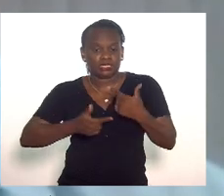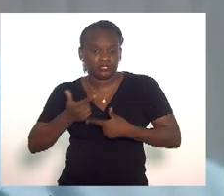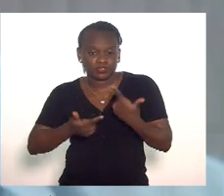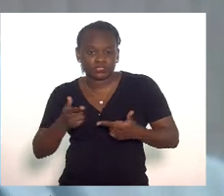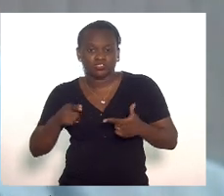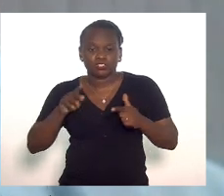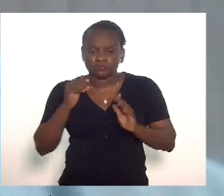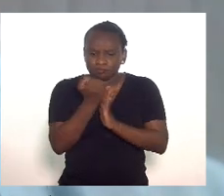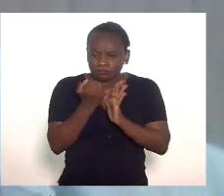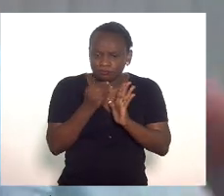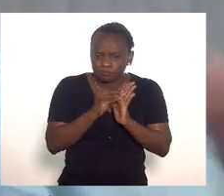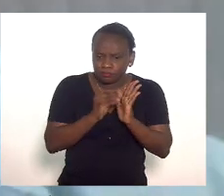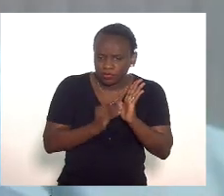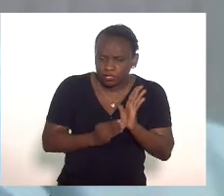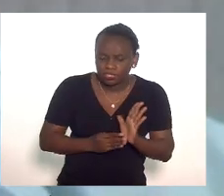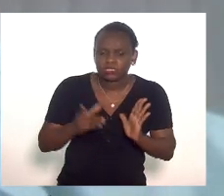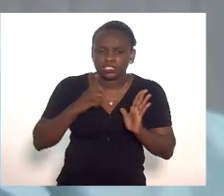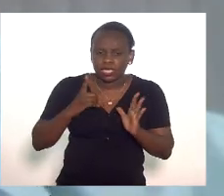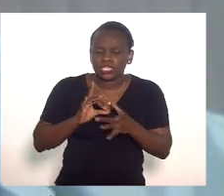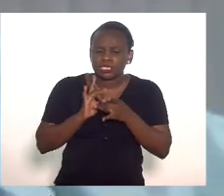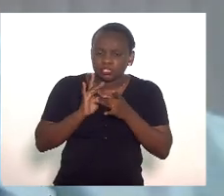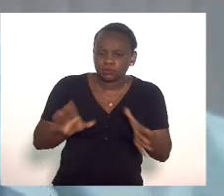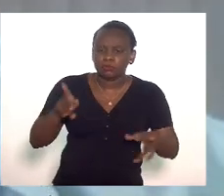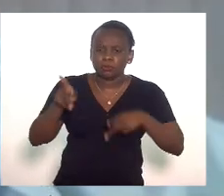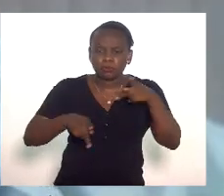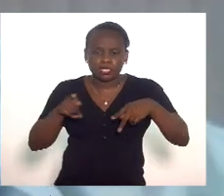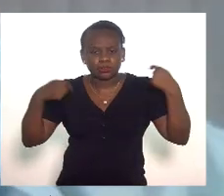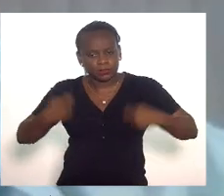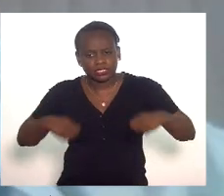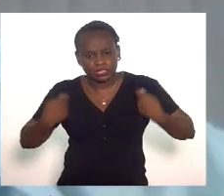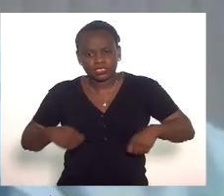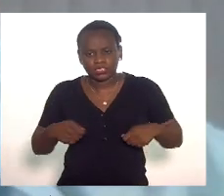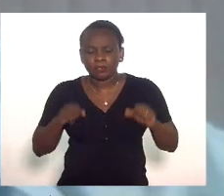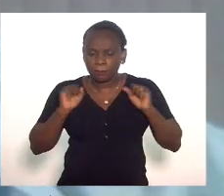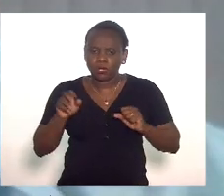devidamente regulados e à disposição da população quando ela precisa